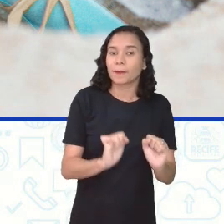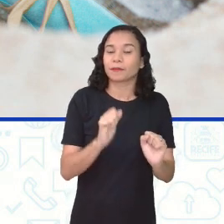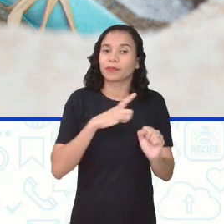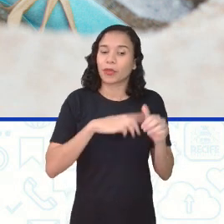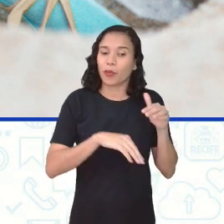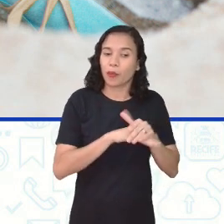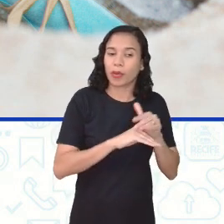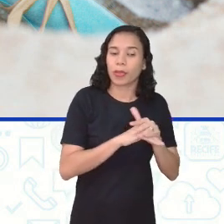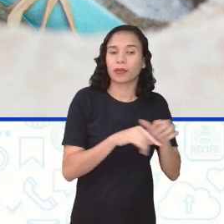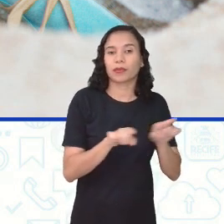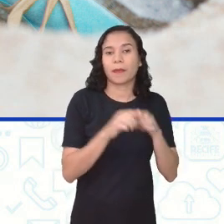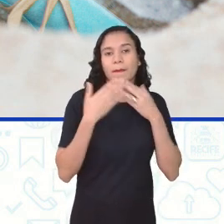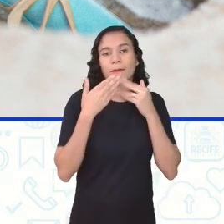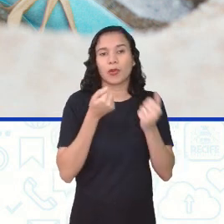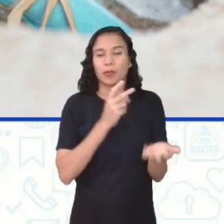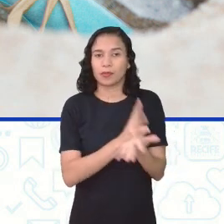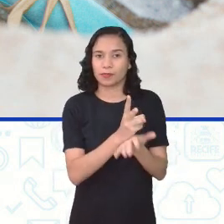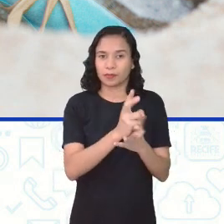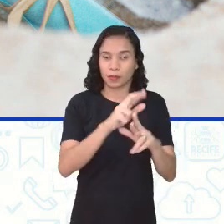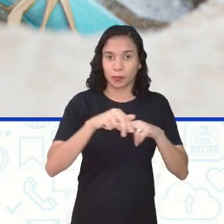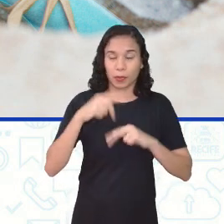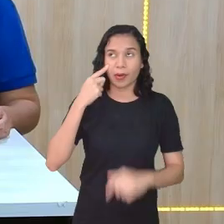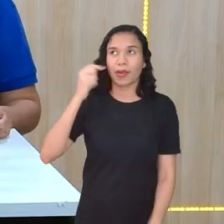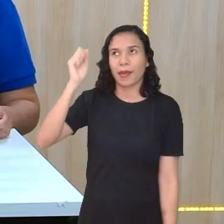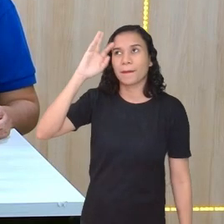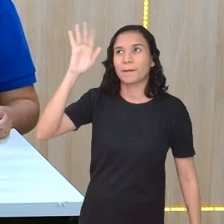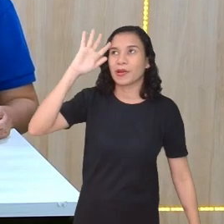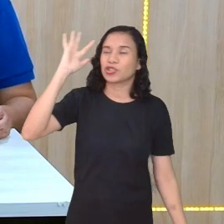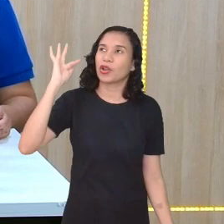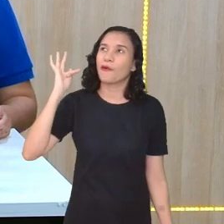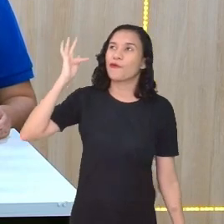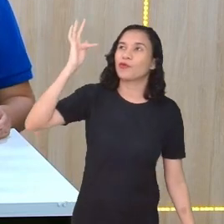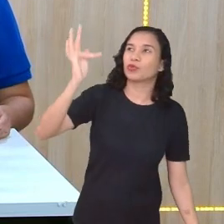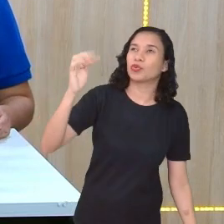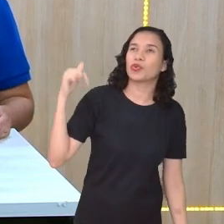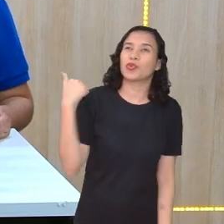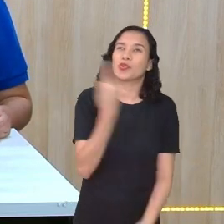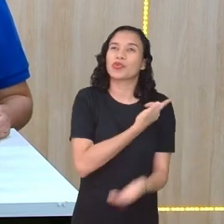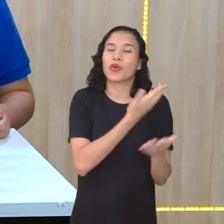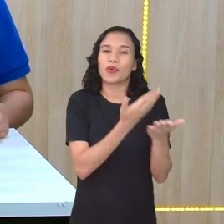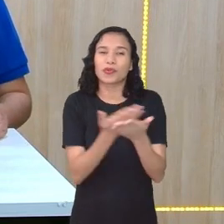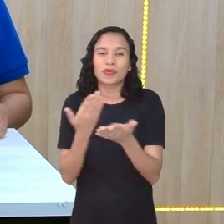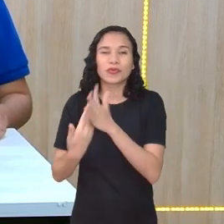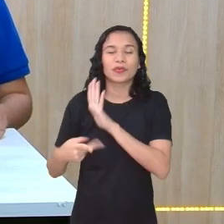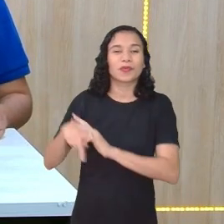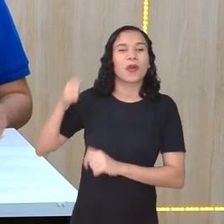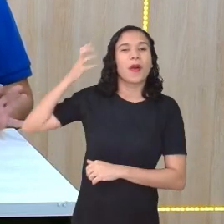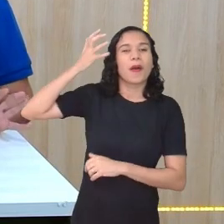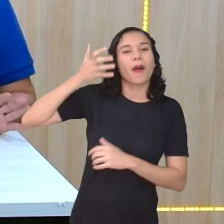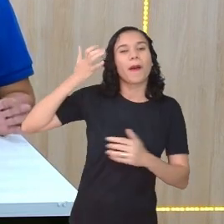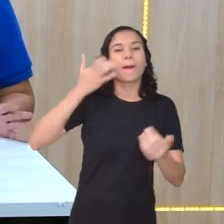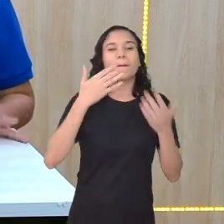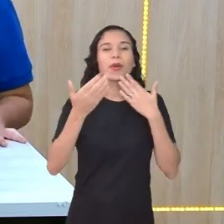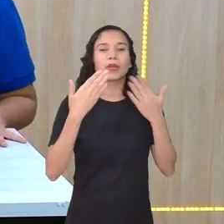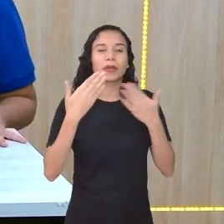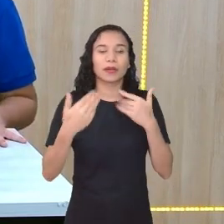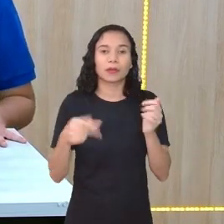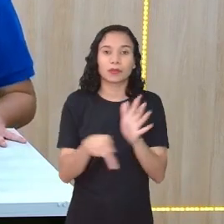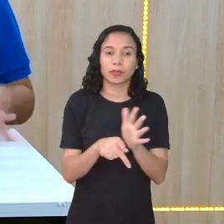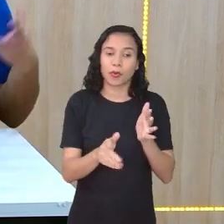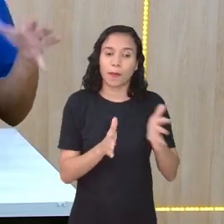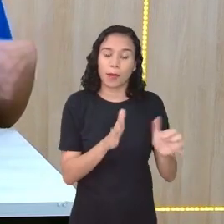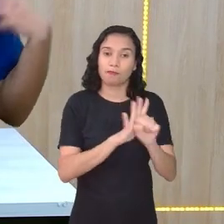fique guardado e que ele permaneça. Imagina, no futuro, a gente ir estudando os podcasts da época da pandemia,